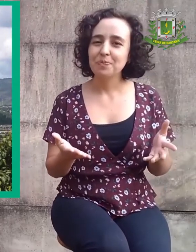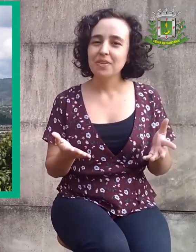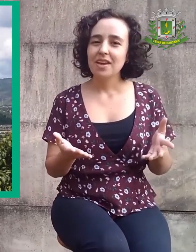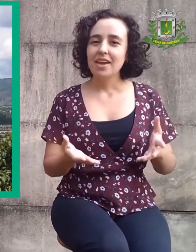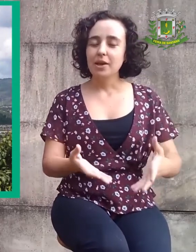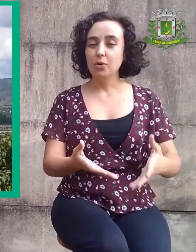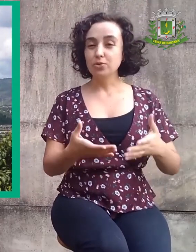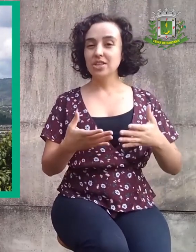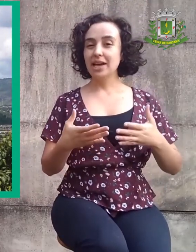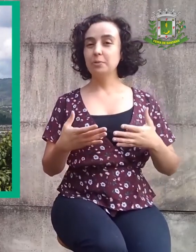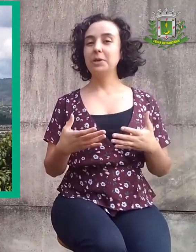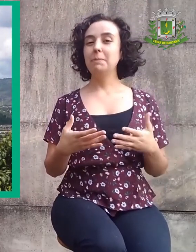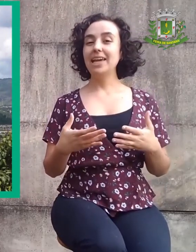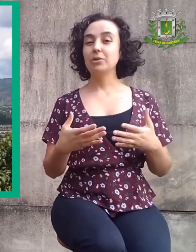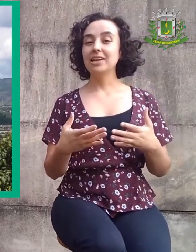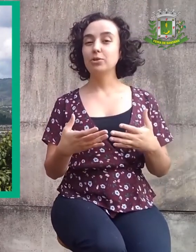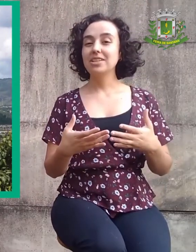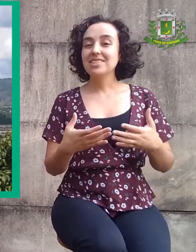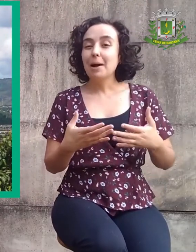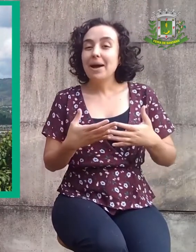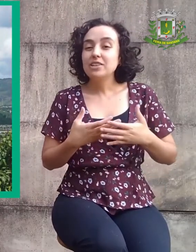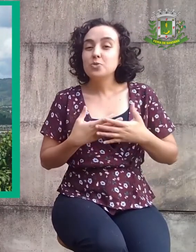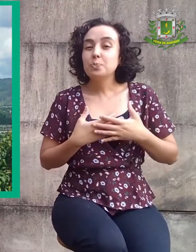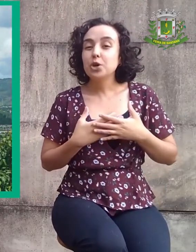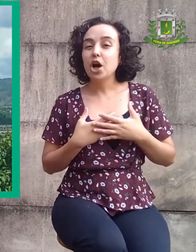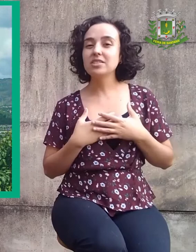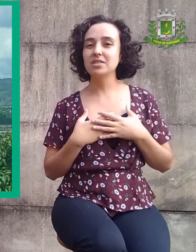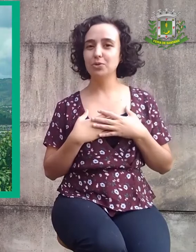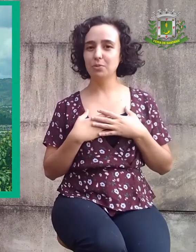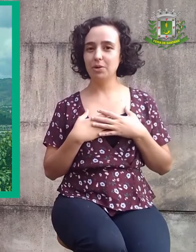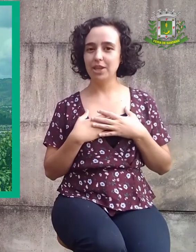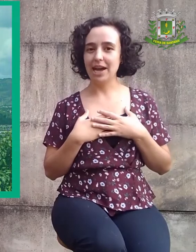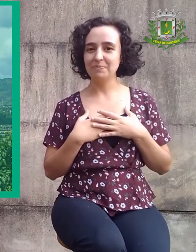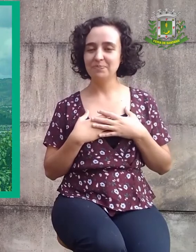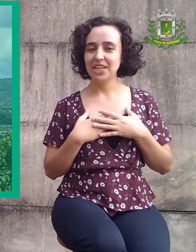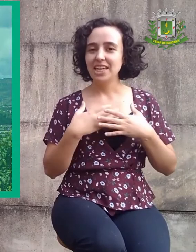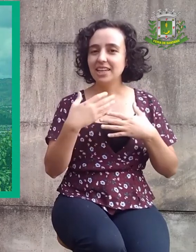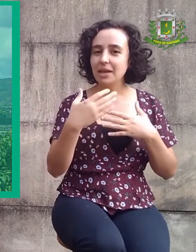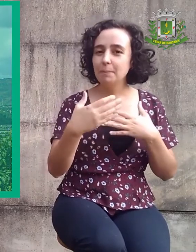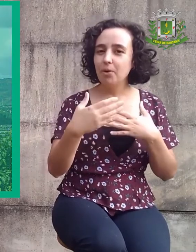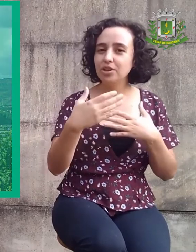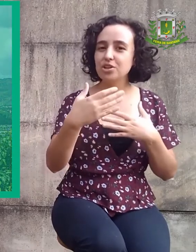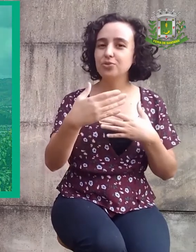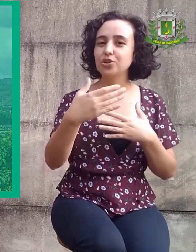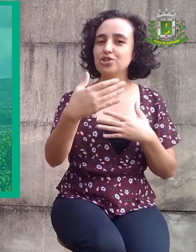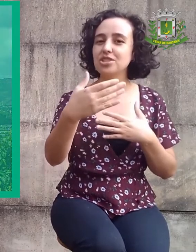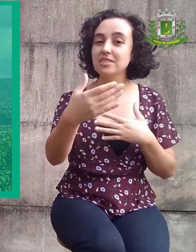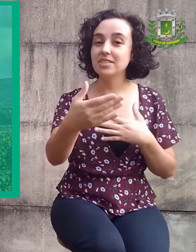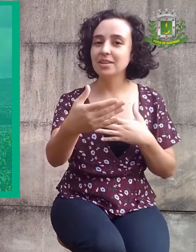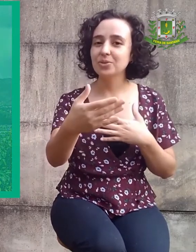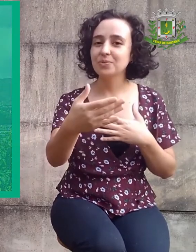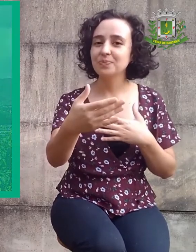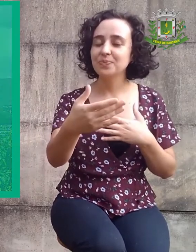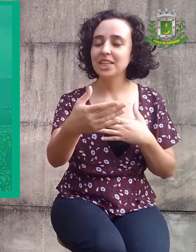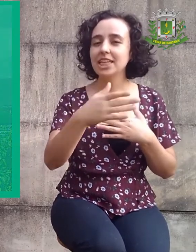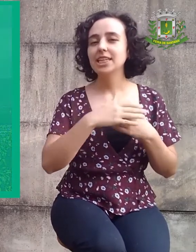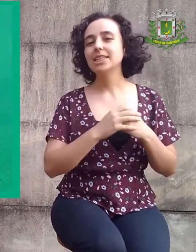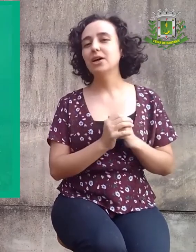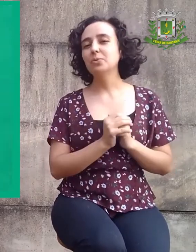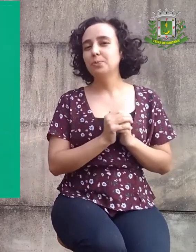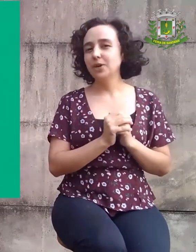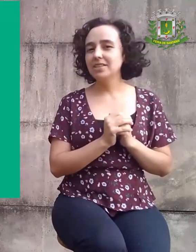faço isso? Eu considero primeiro aquilo que está mais próximo do meu olhar. E depois eu vou distanciando.